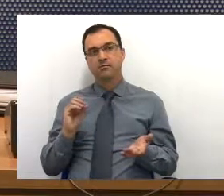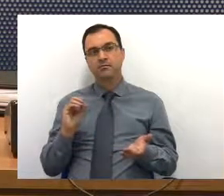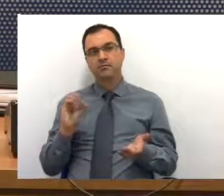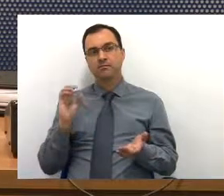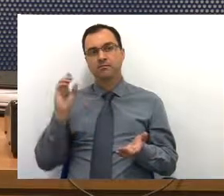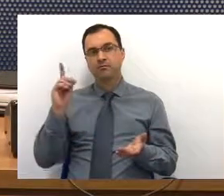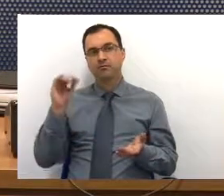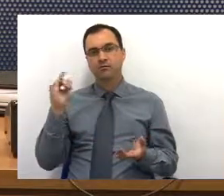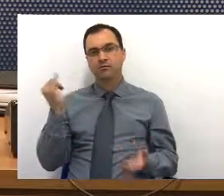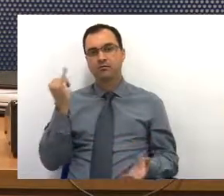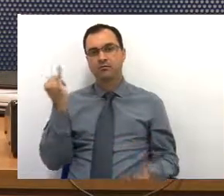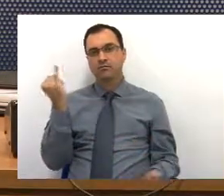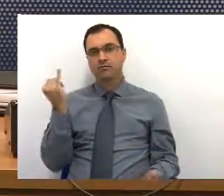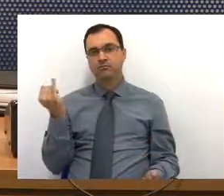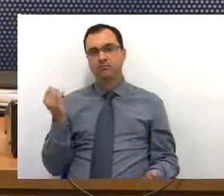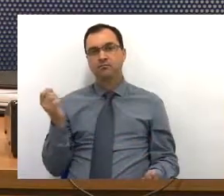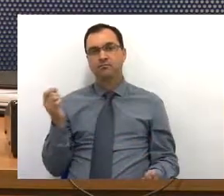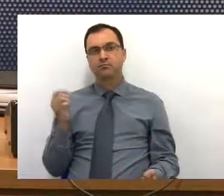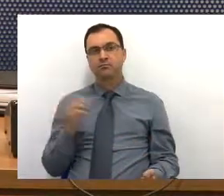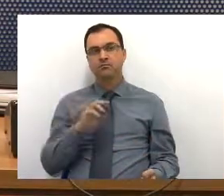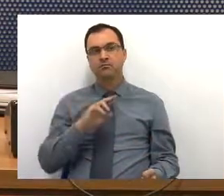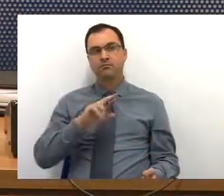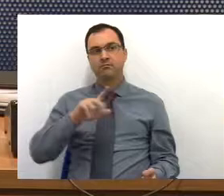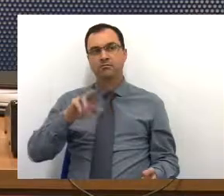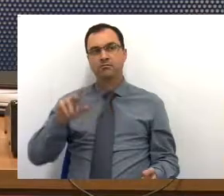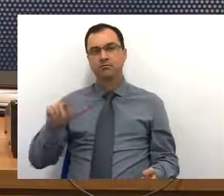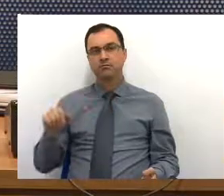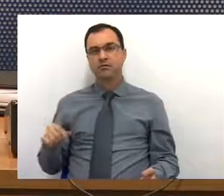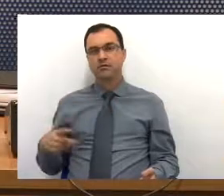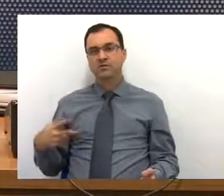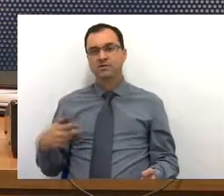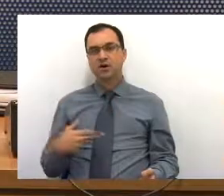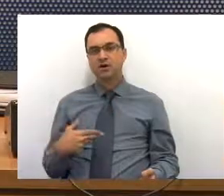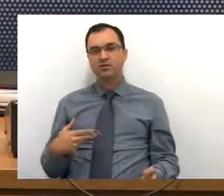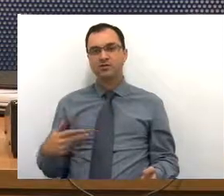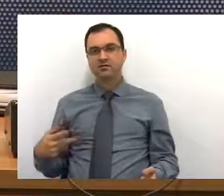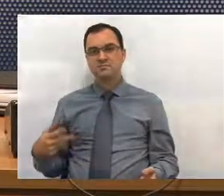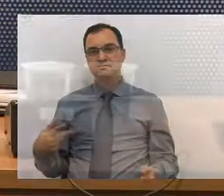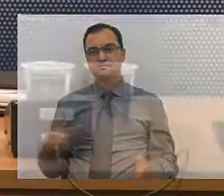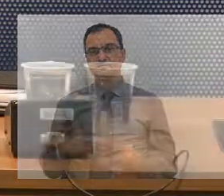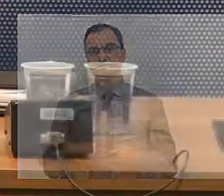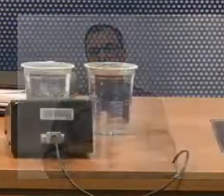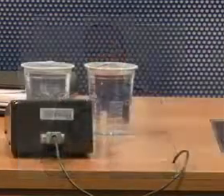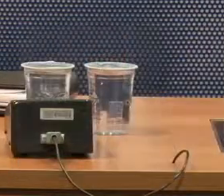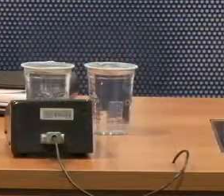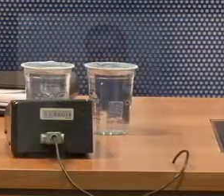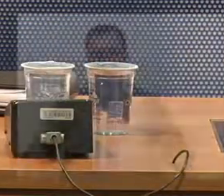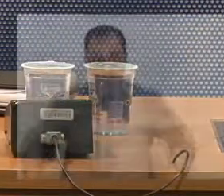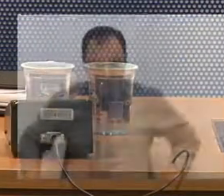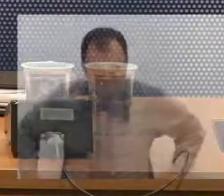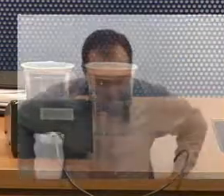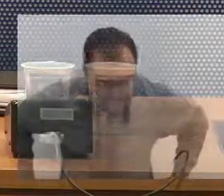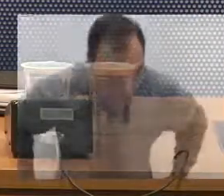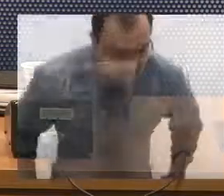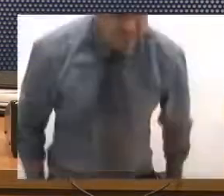importante que um dos critérios para decidir o ganhador é que oferecesse bolsas para